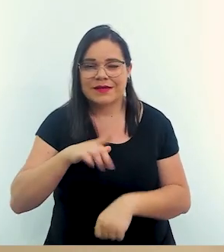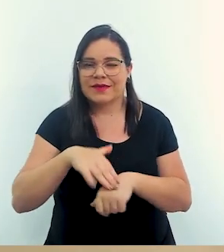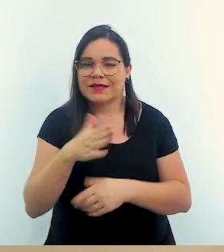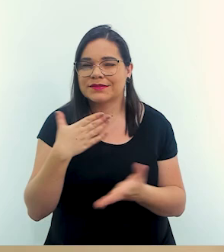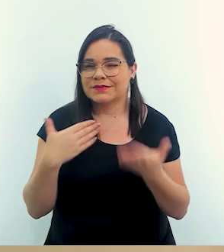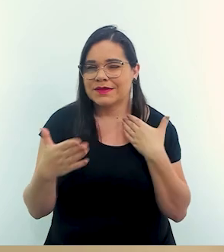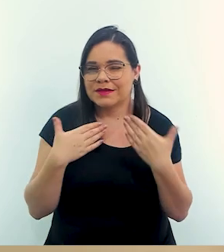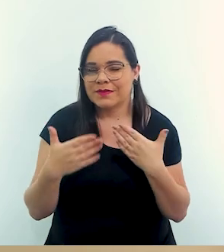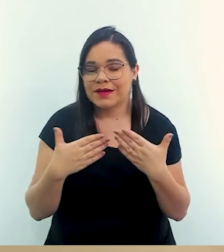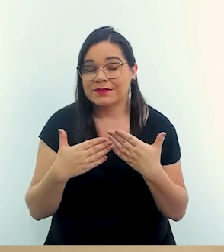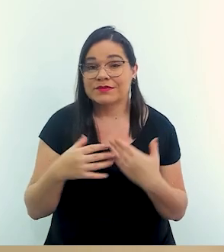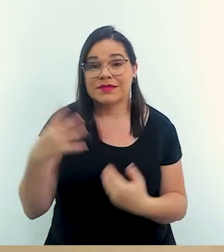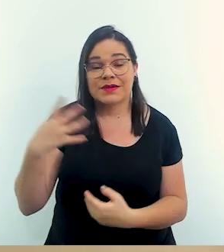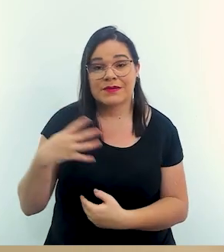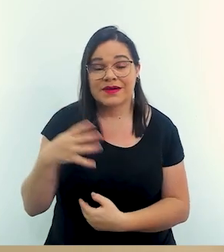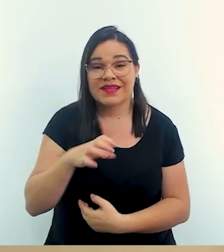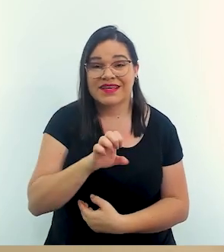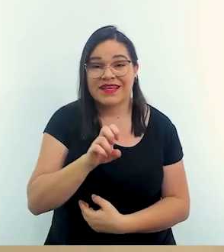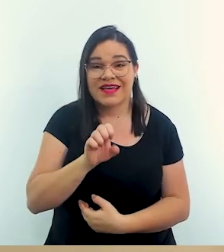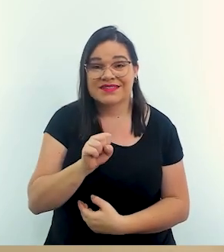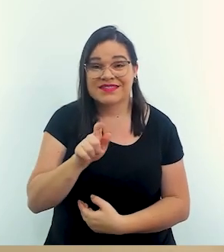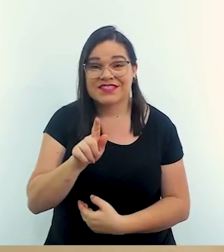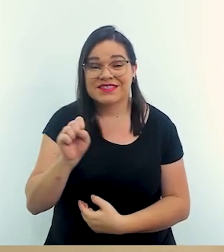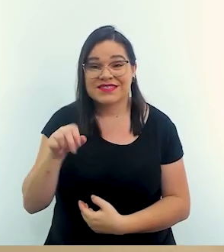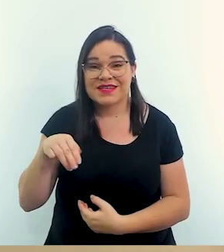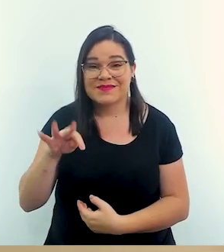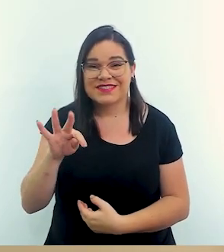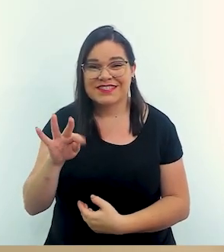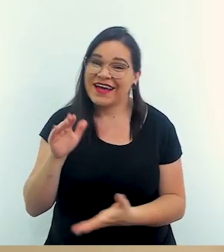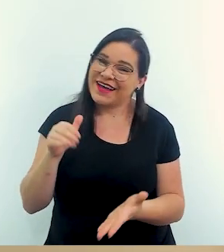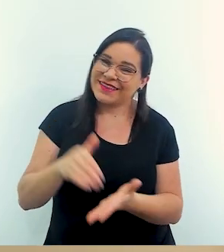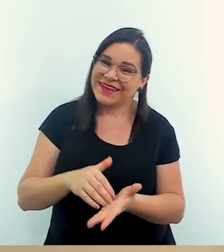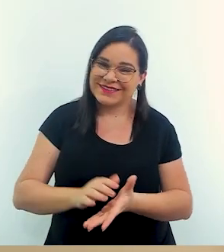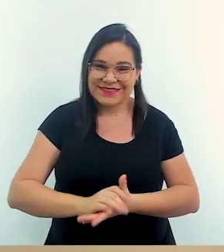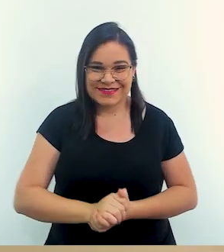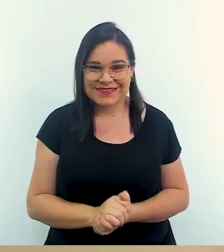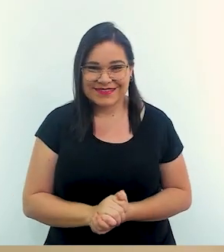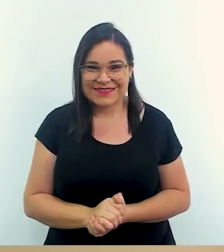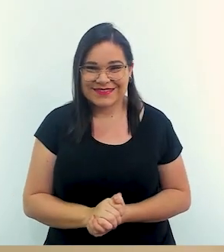que vem temos outros papos nessa quarta edição do ESG Summit até mais